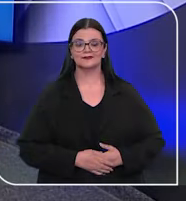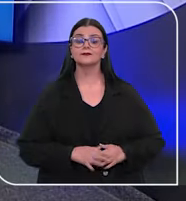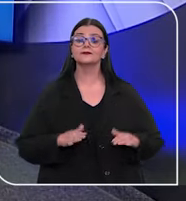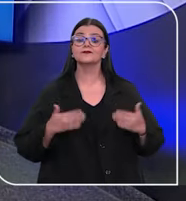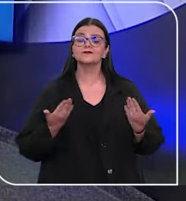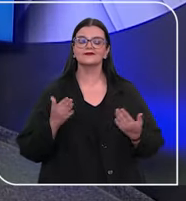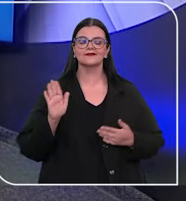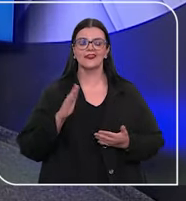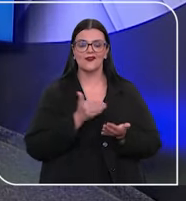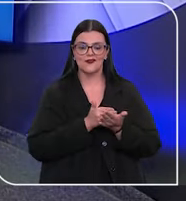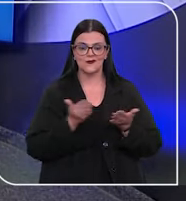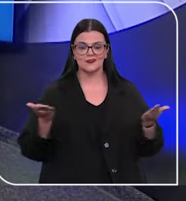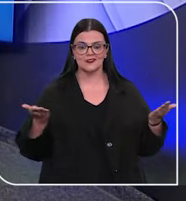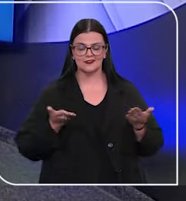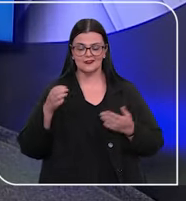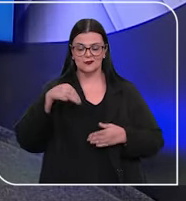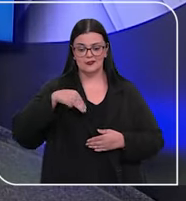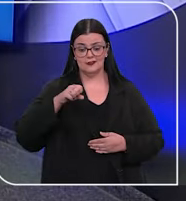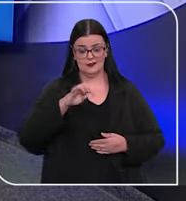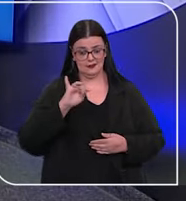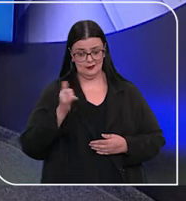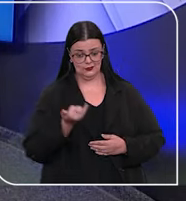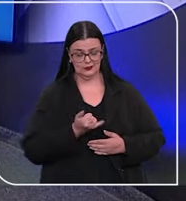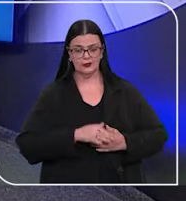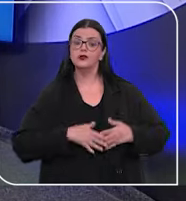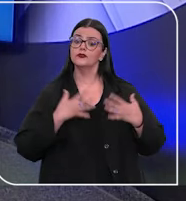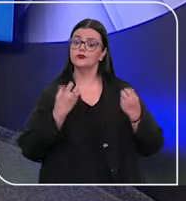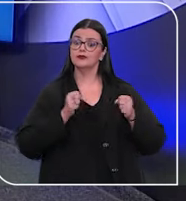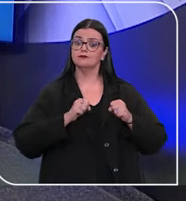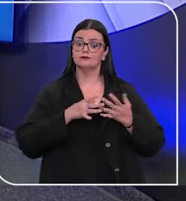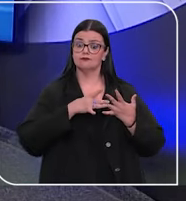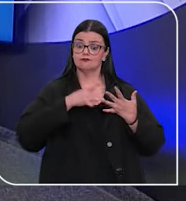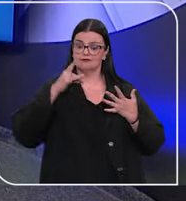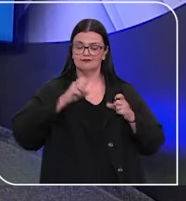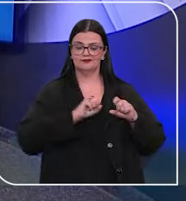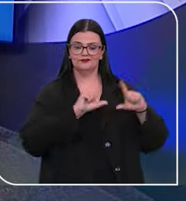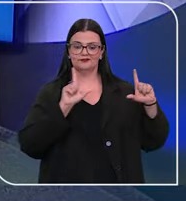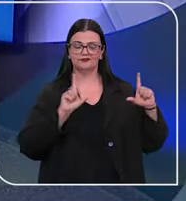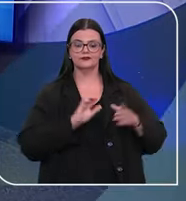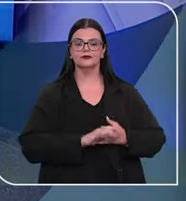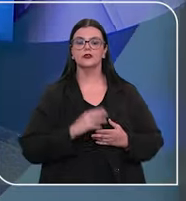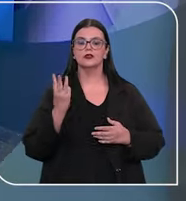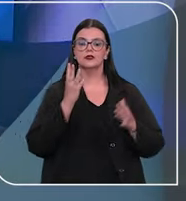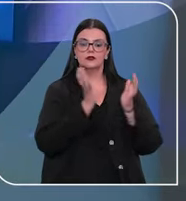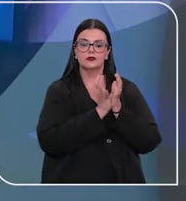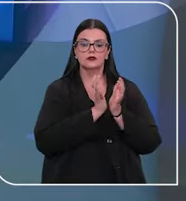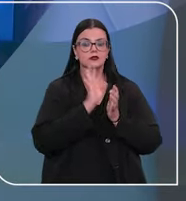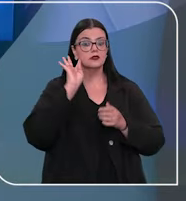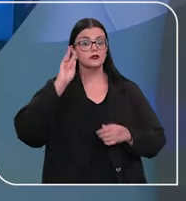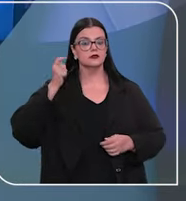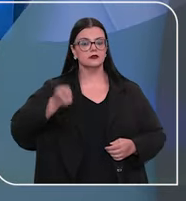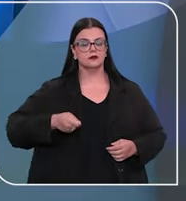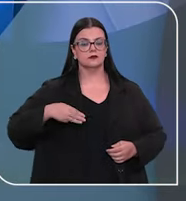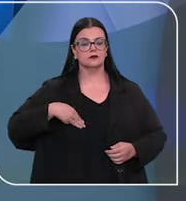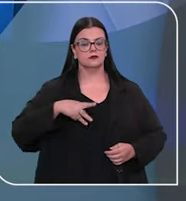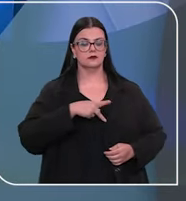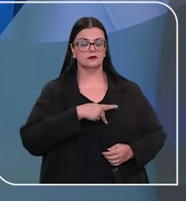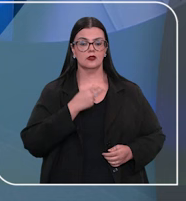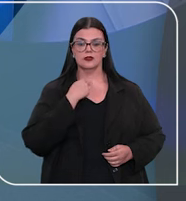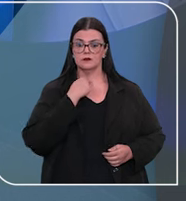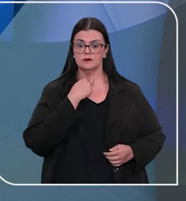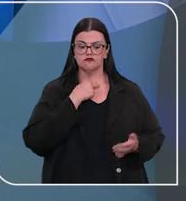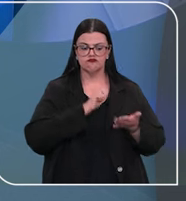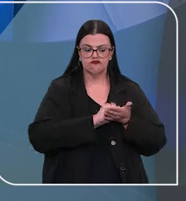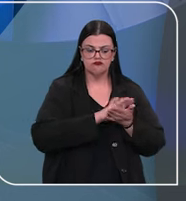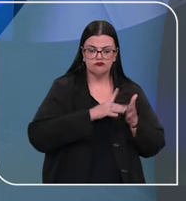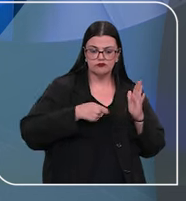Olá, começa agora o Minuto STJ. Vamos aos destaques. A terceira turma decidiu que o Ministério Público não poderia